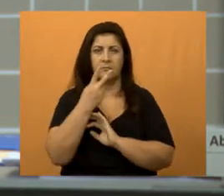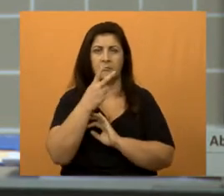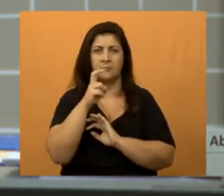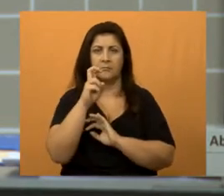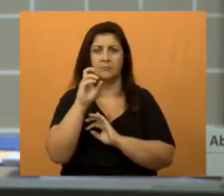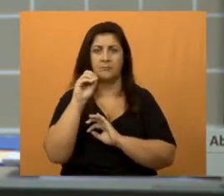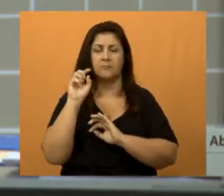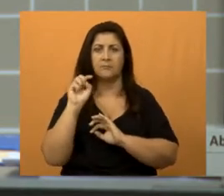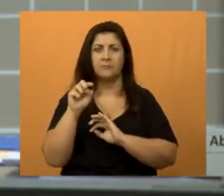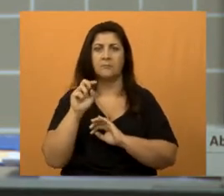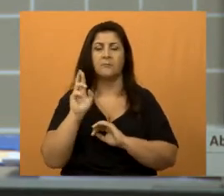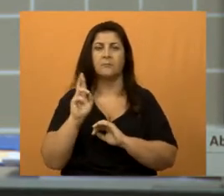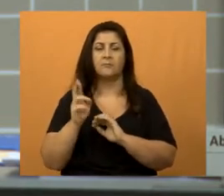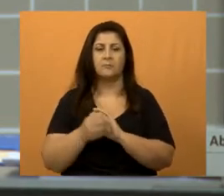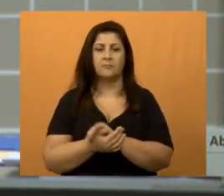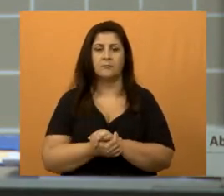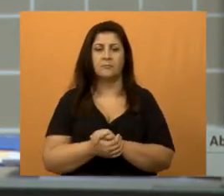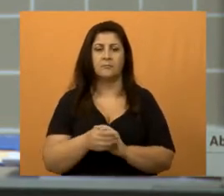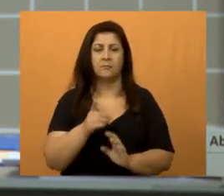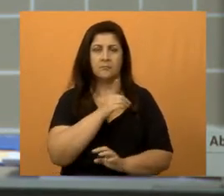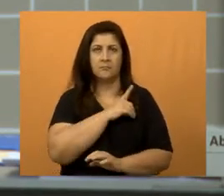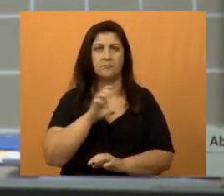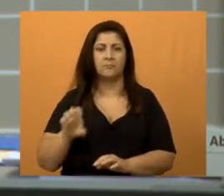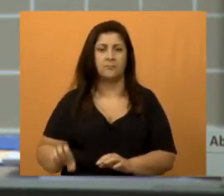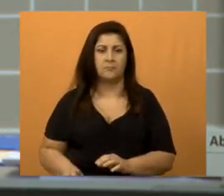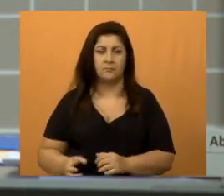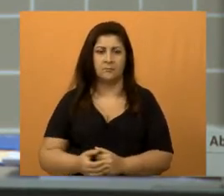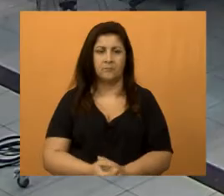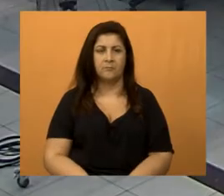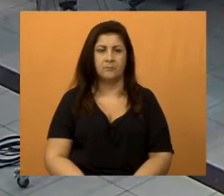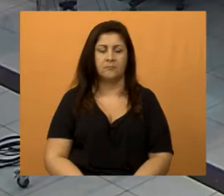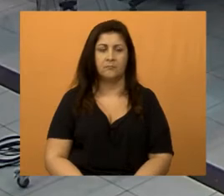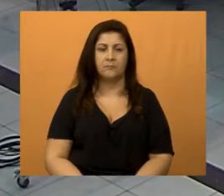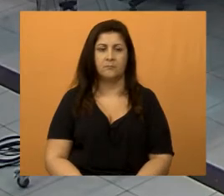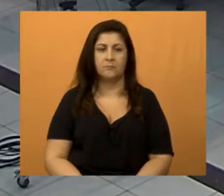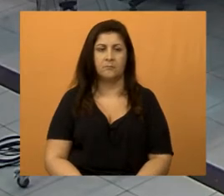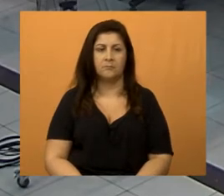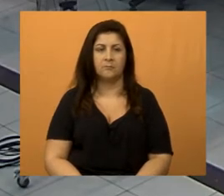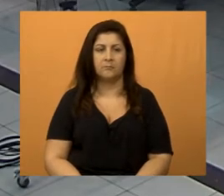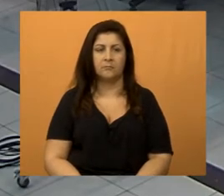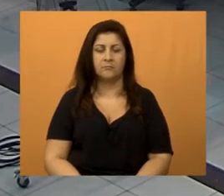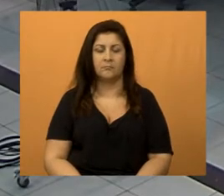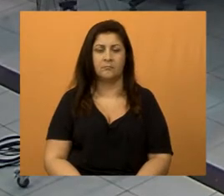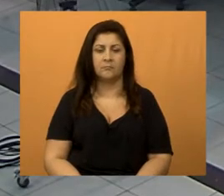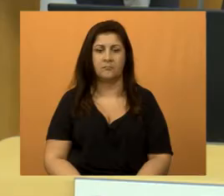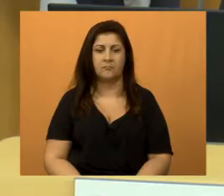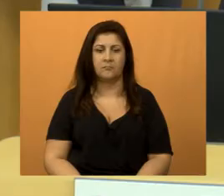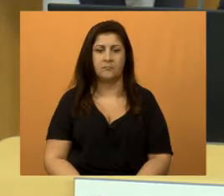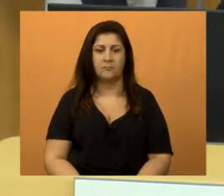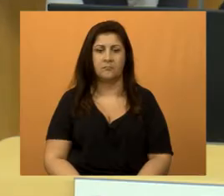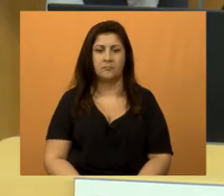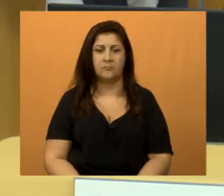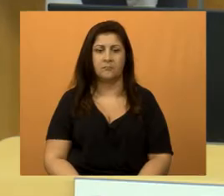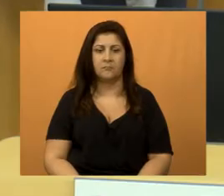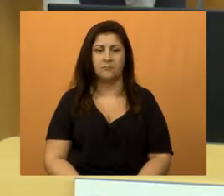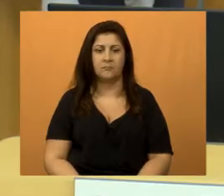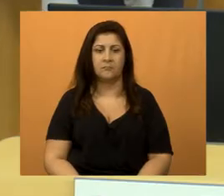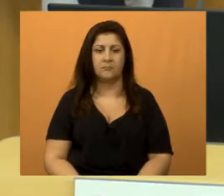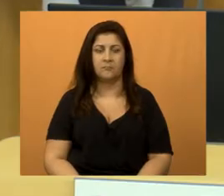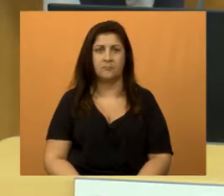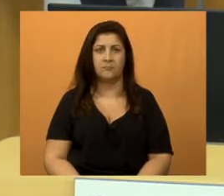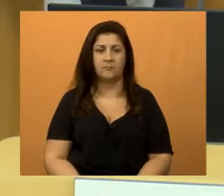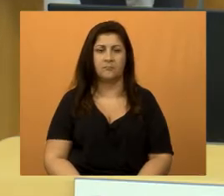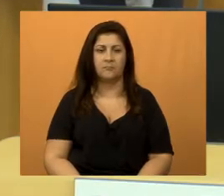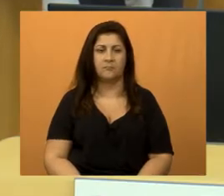mil reais, uma emenda do deputado Cezinha de Madureira. Obrigado, vereador. É. A primeira palavra melhor que você